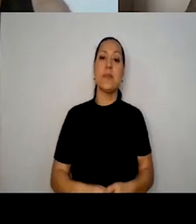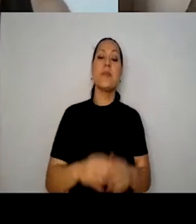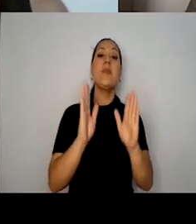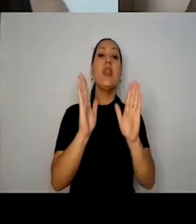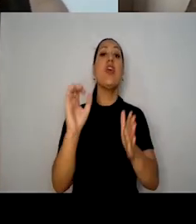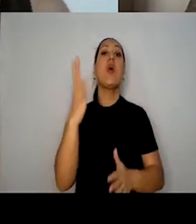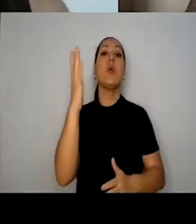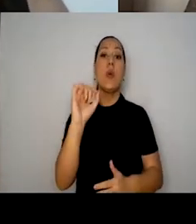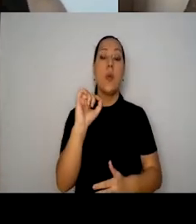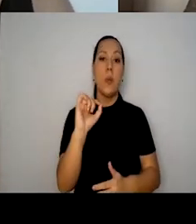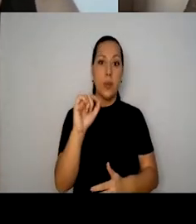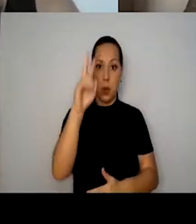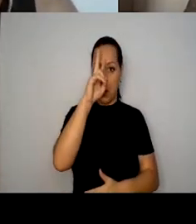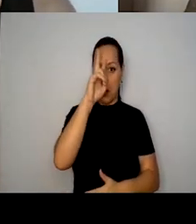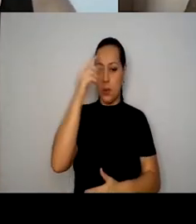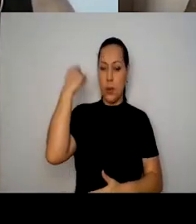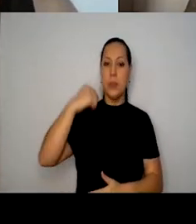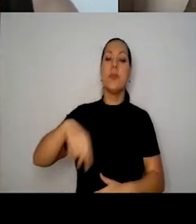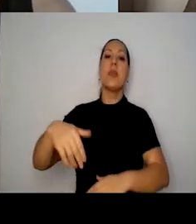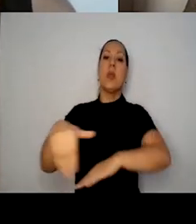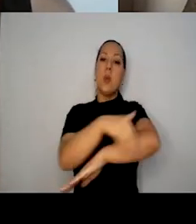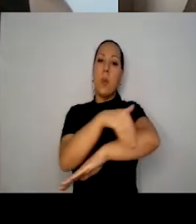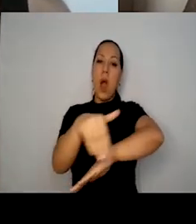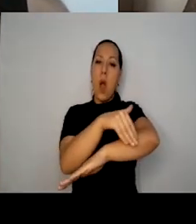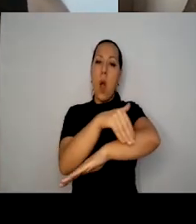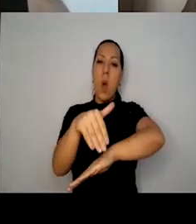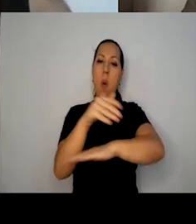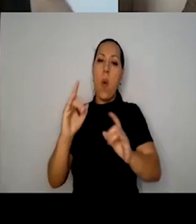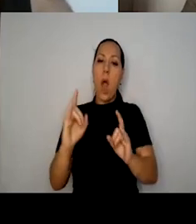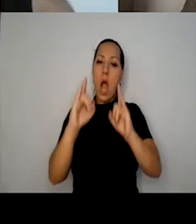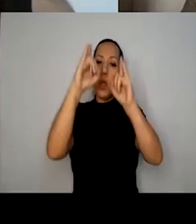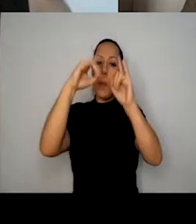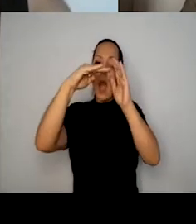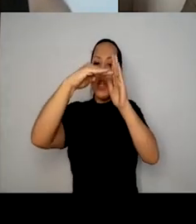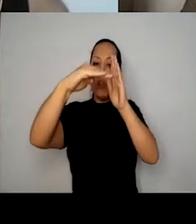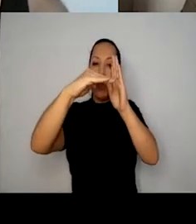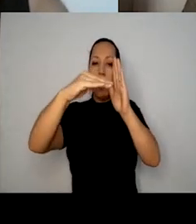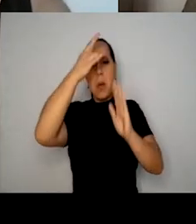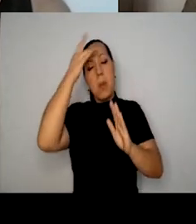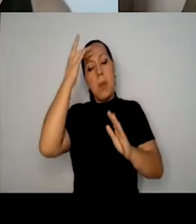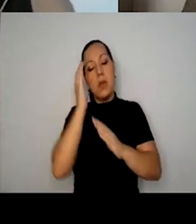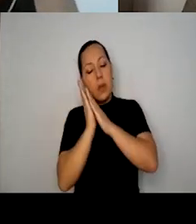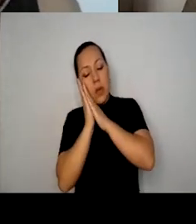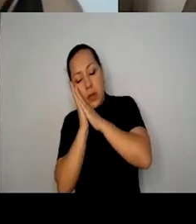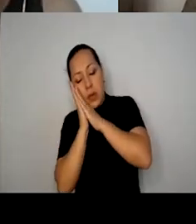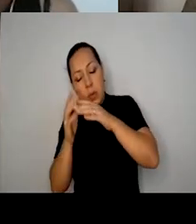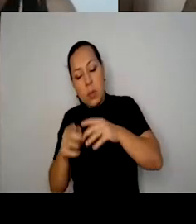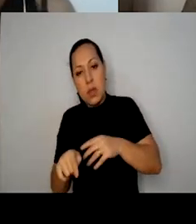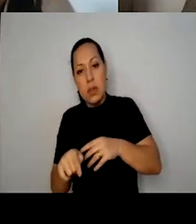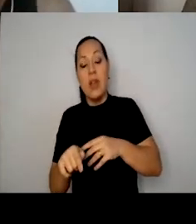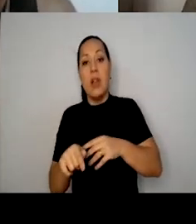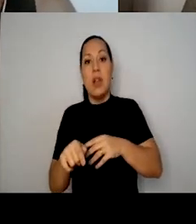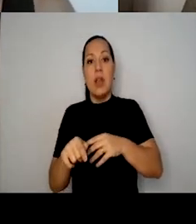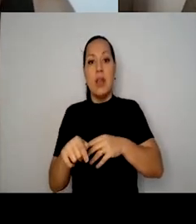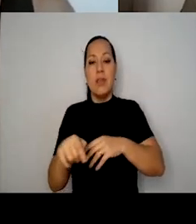de rua dormia naquela marquise de loja fechada, e quando ele chegou para dormir tinha um espetáculo, e foi maravilhoso,